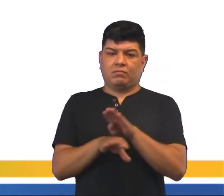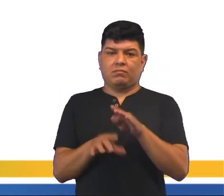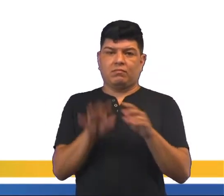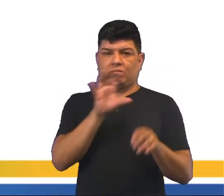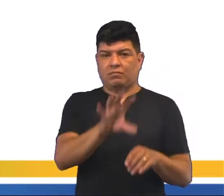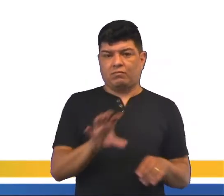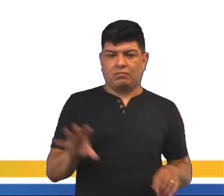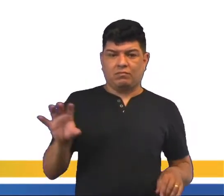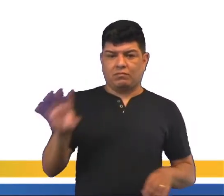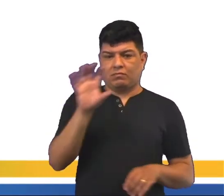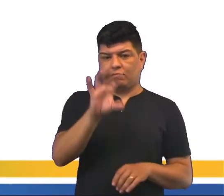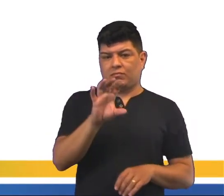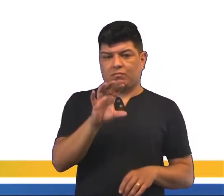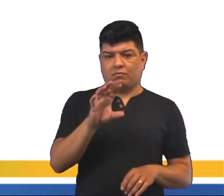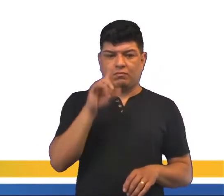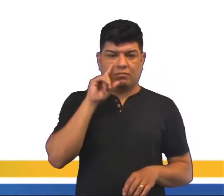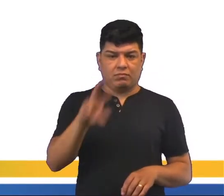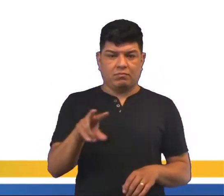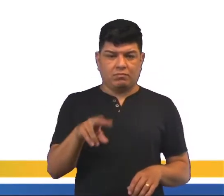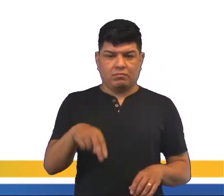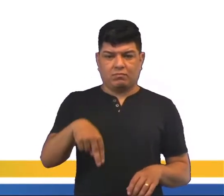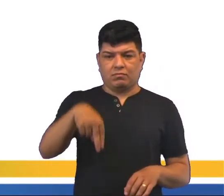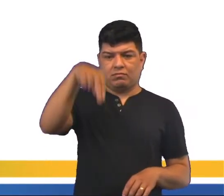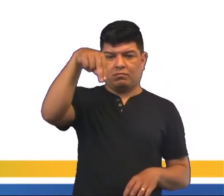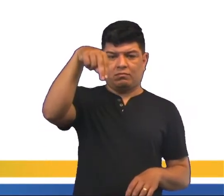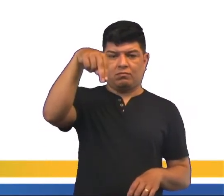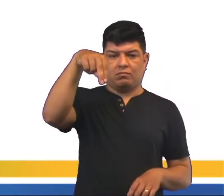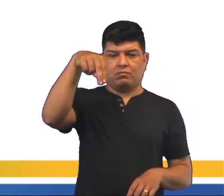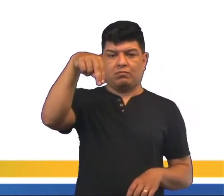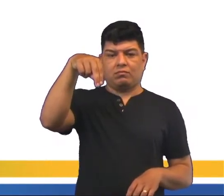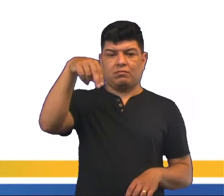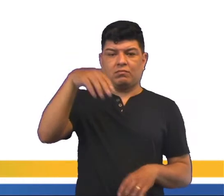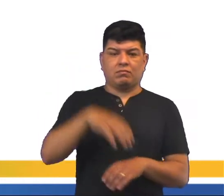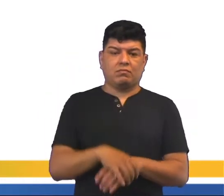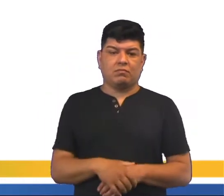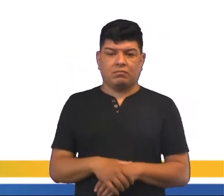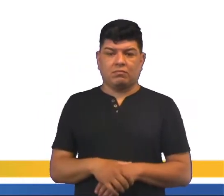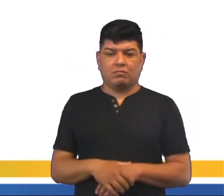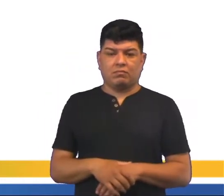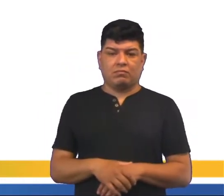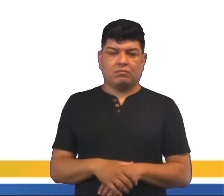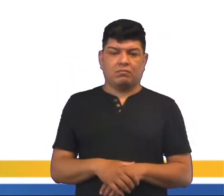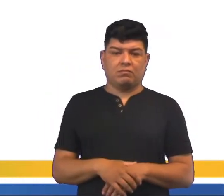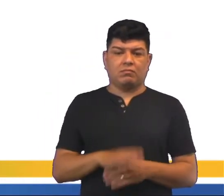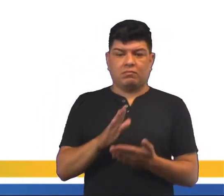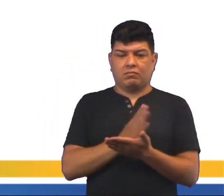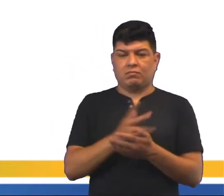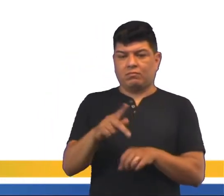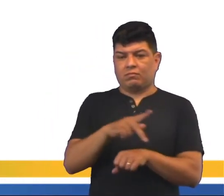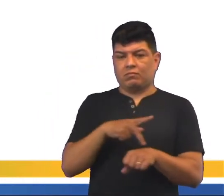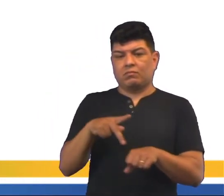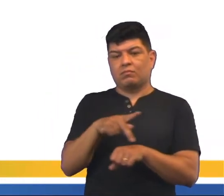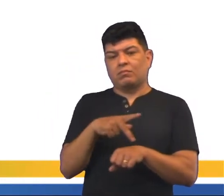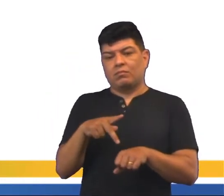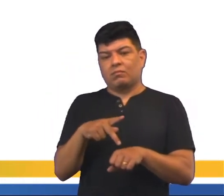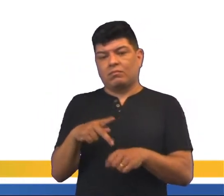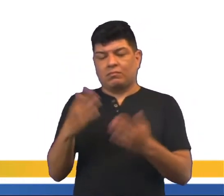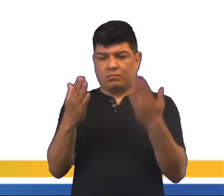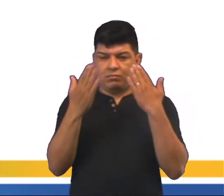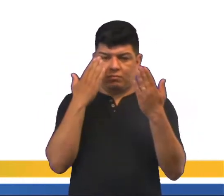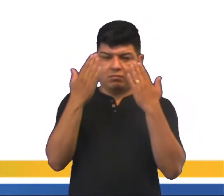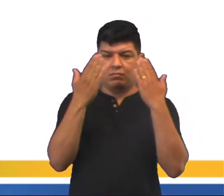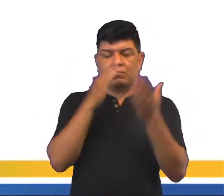regiões, né, olha só aí o norte da Guiana e está comparando aí o norte com alguns países aí, essa